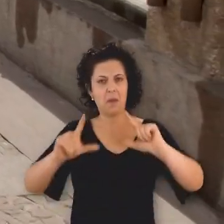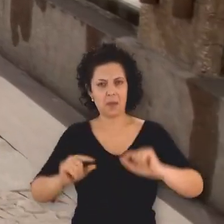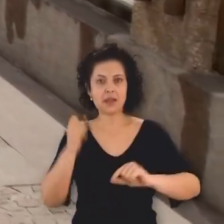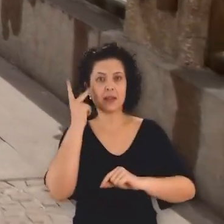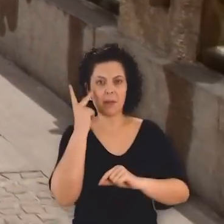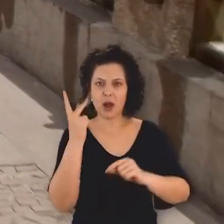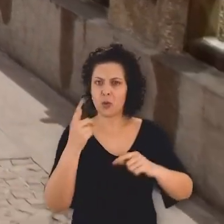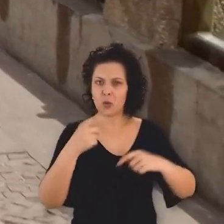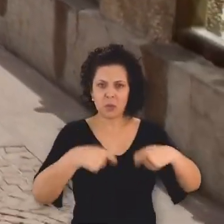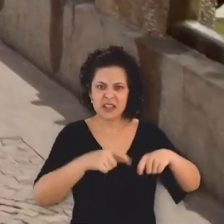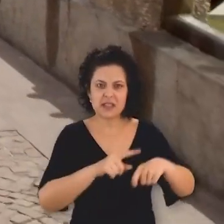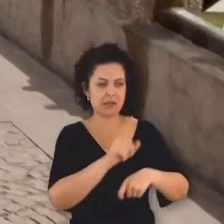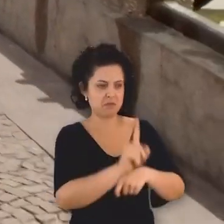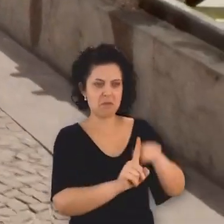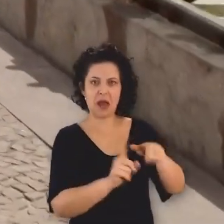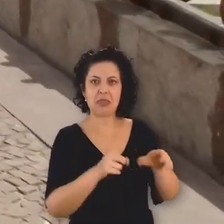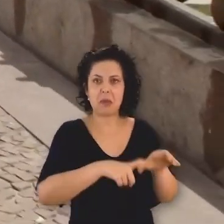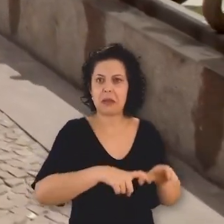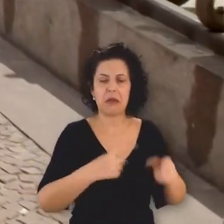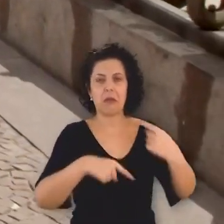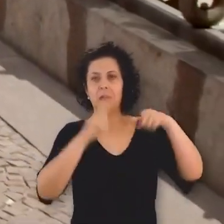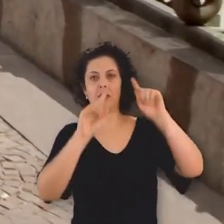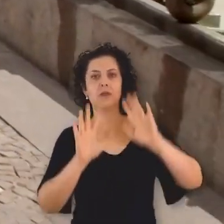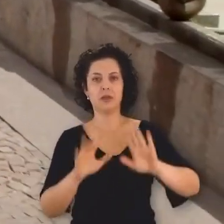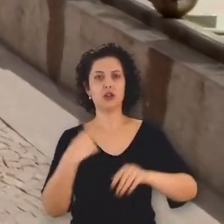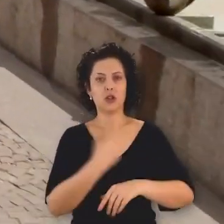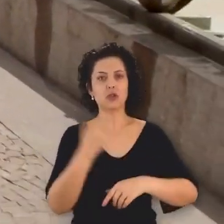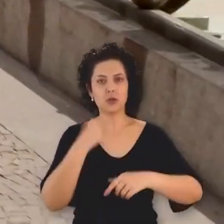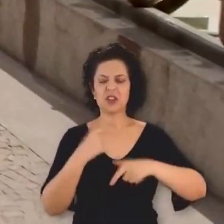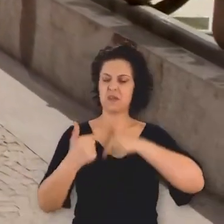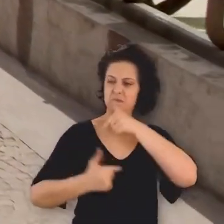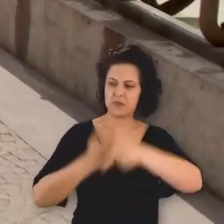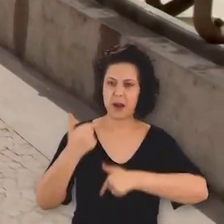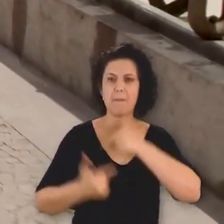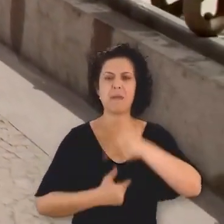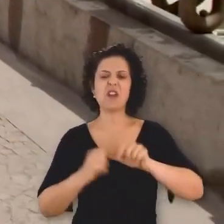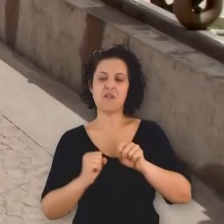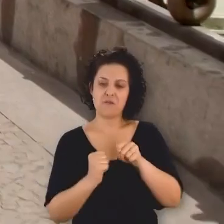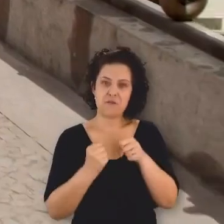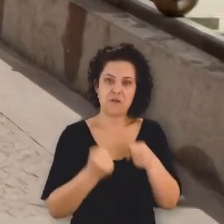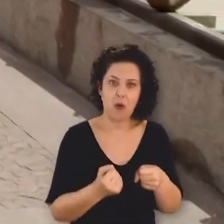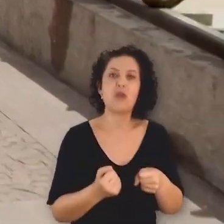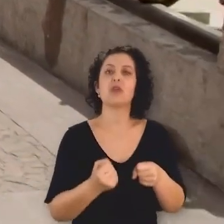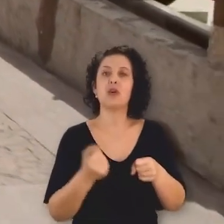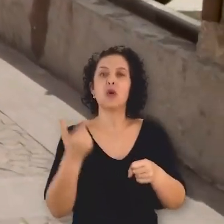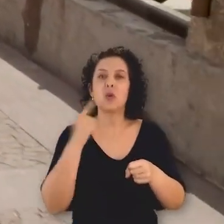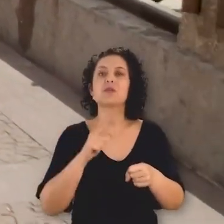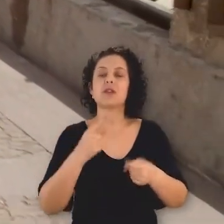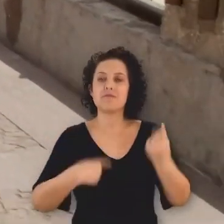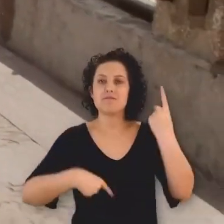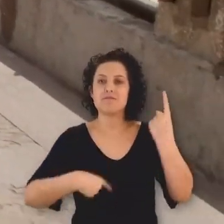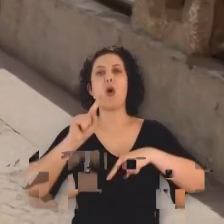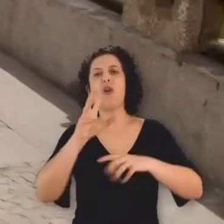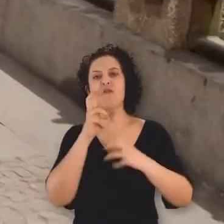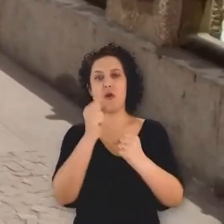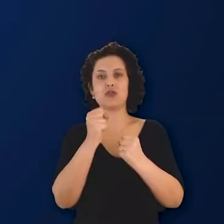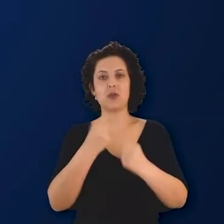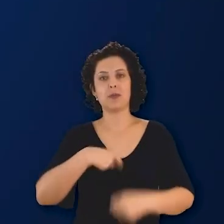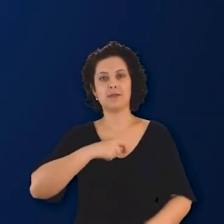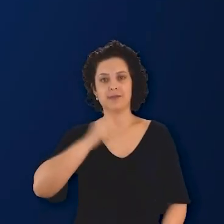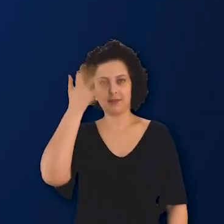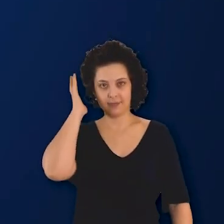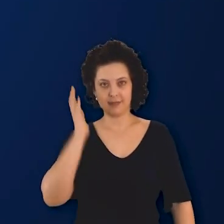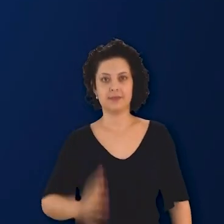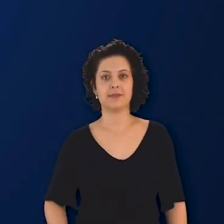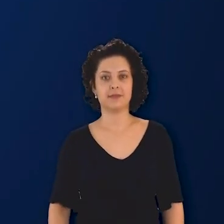São Paulo nunca precisou de ninguém para se reerguer. Nós vamos com muito trabalho, muita determinação, sair dessa muito mais fortes.